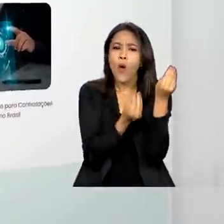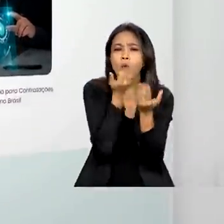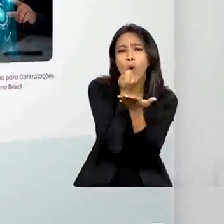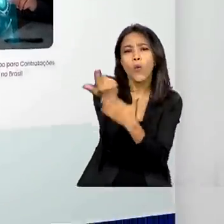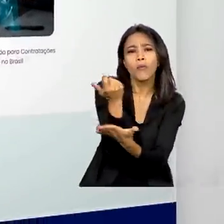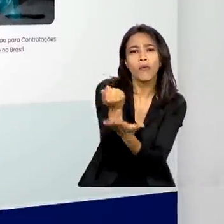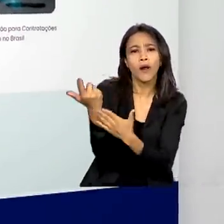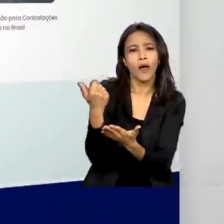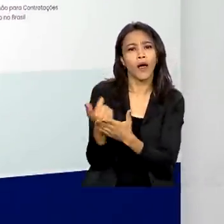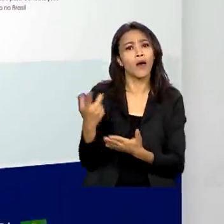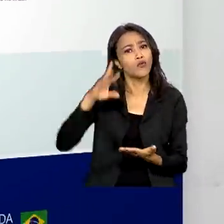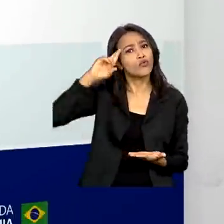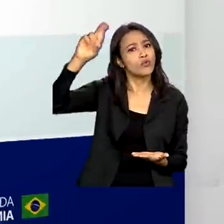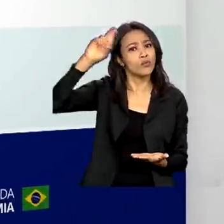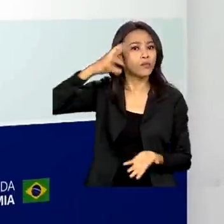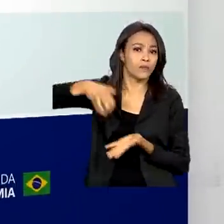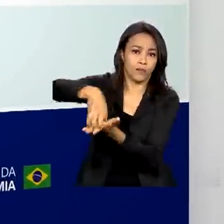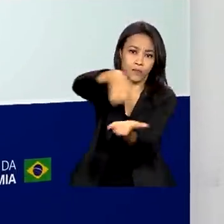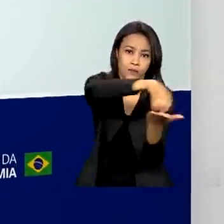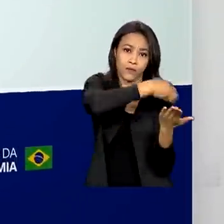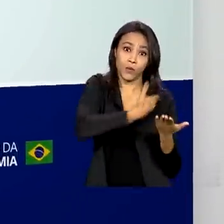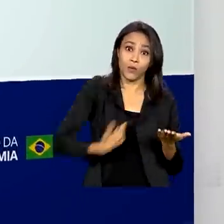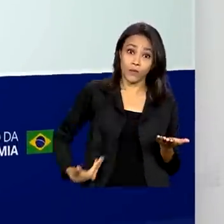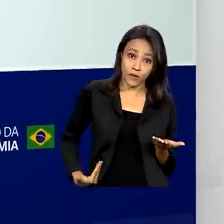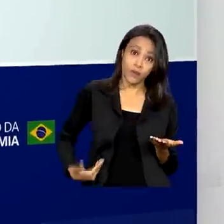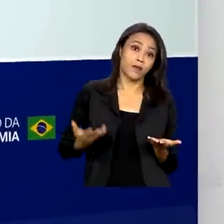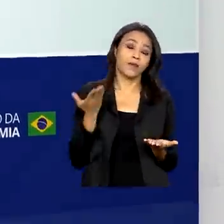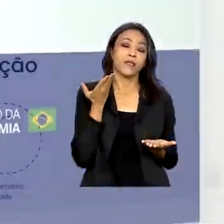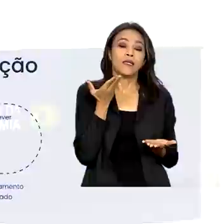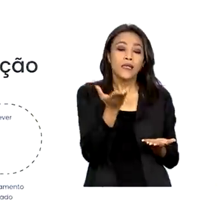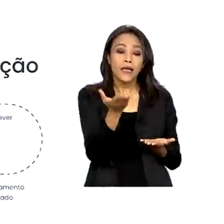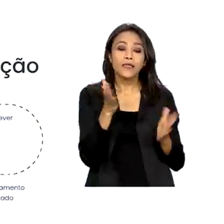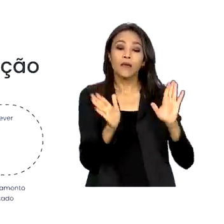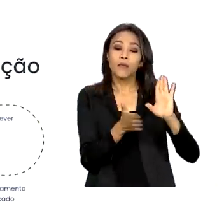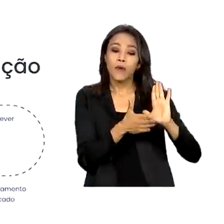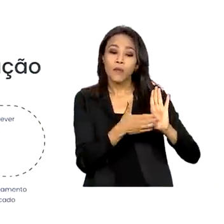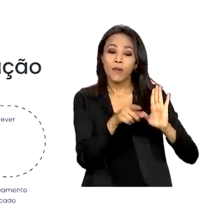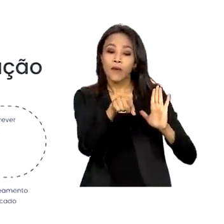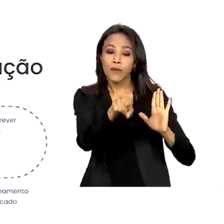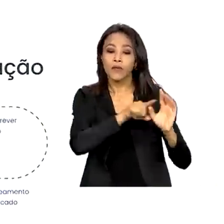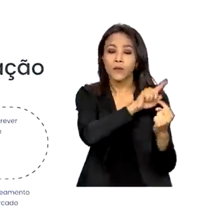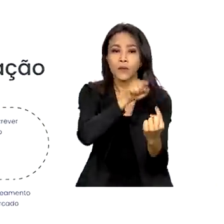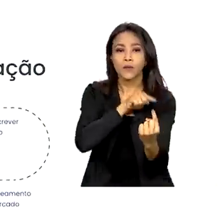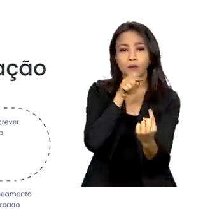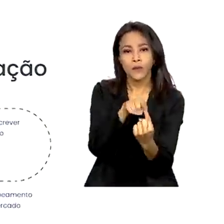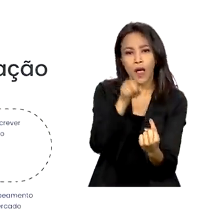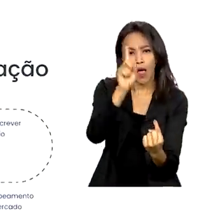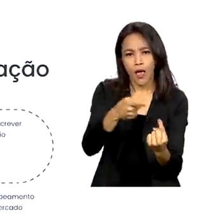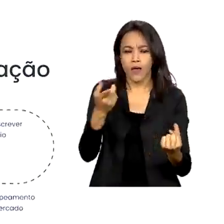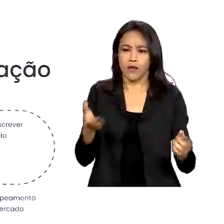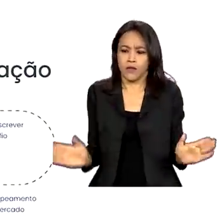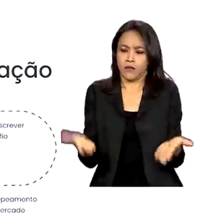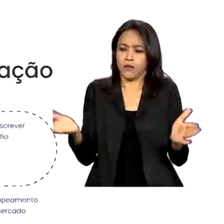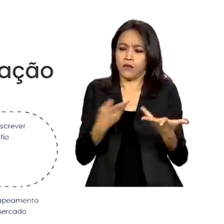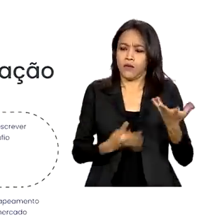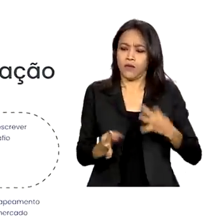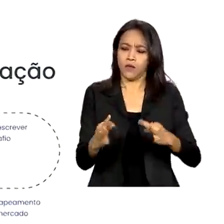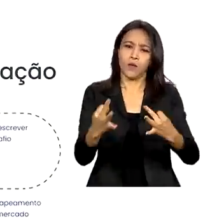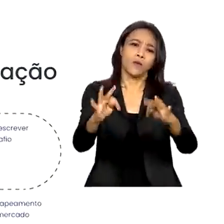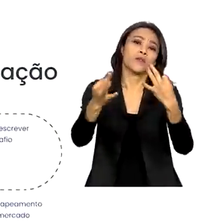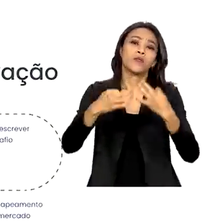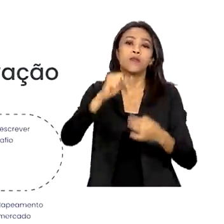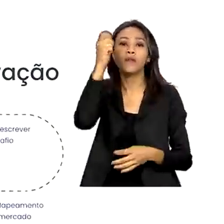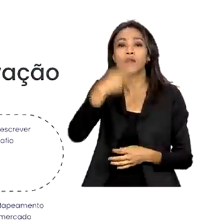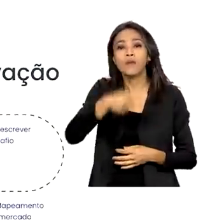e com foco na inovação. Dentre as propostas da CEPIM, está promover o desenvolvimento tecnológico do Brasil para resolver